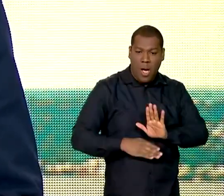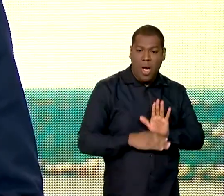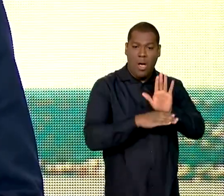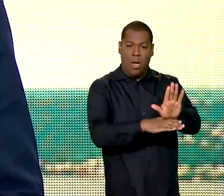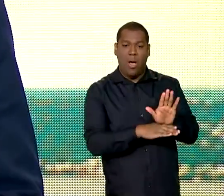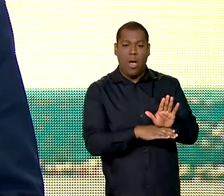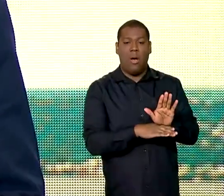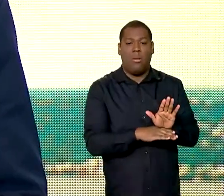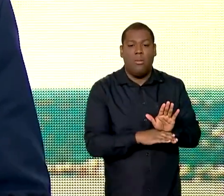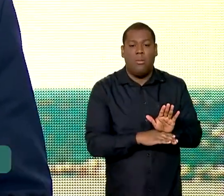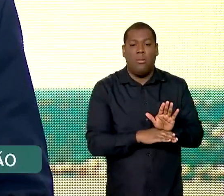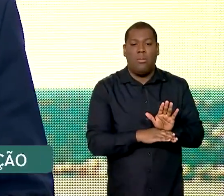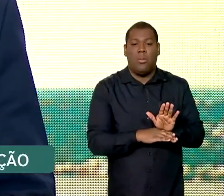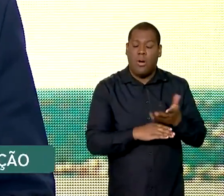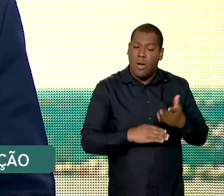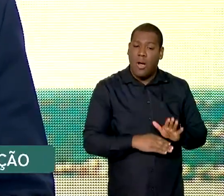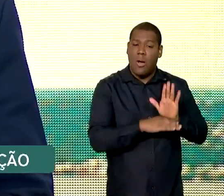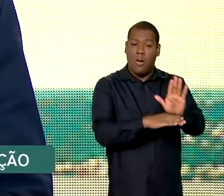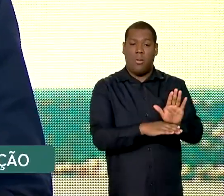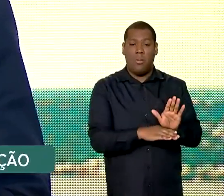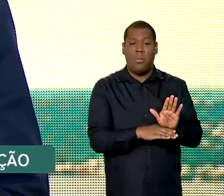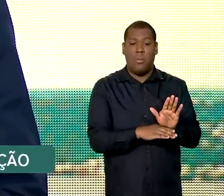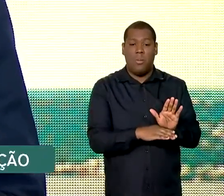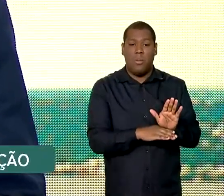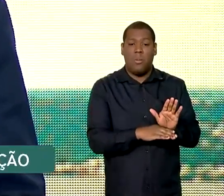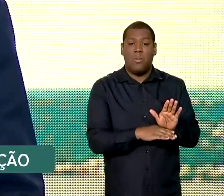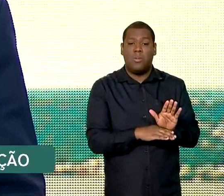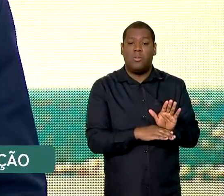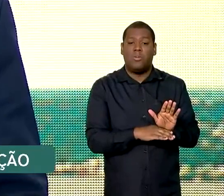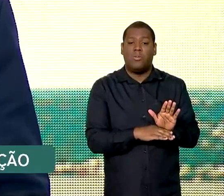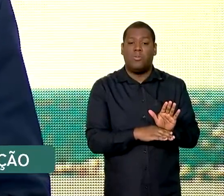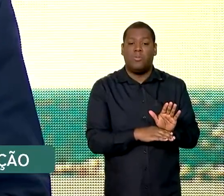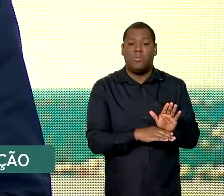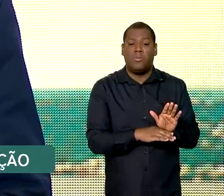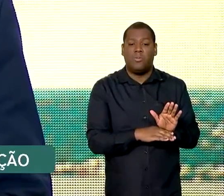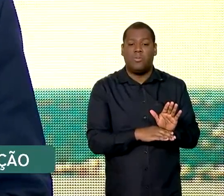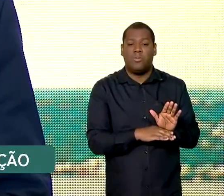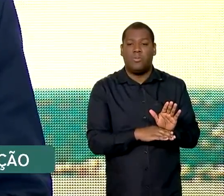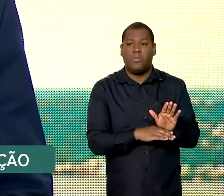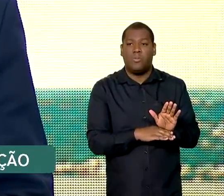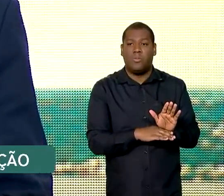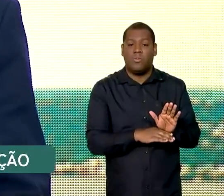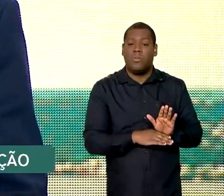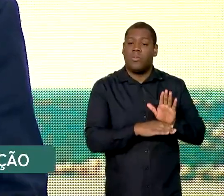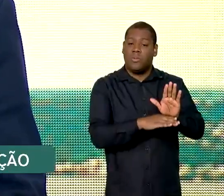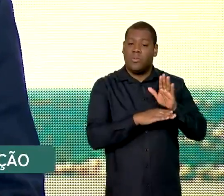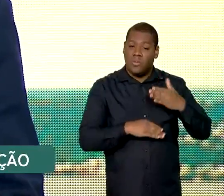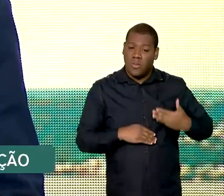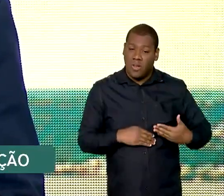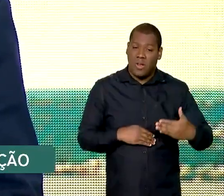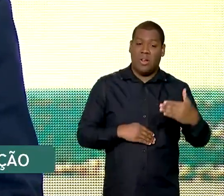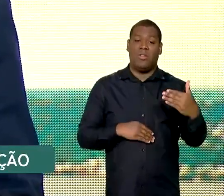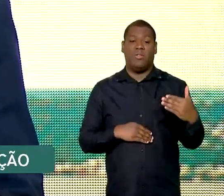atores que vão ter que, nos próximos dias,